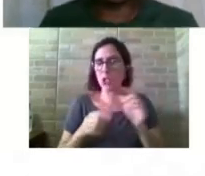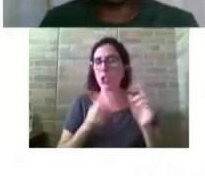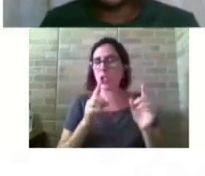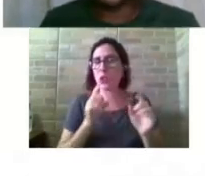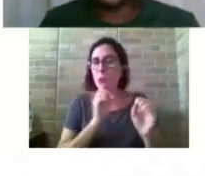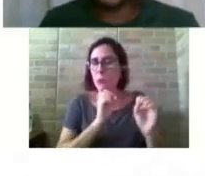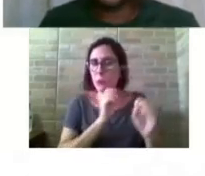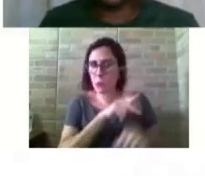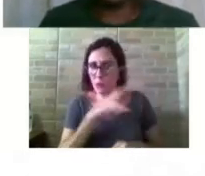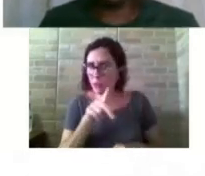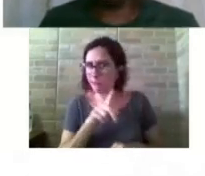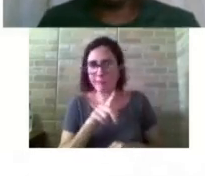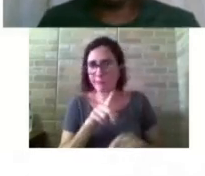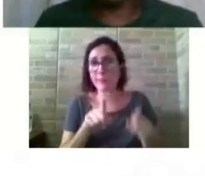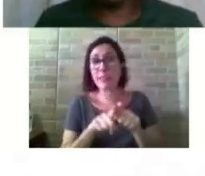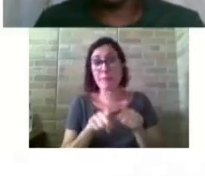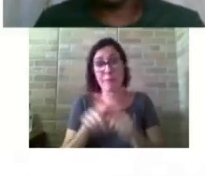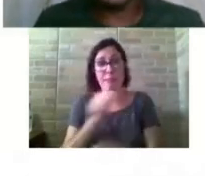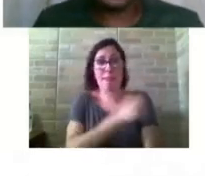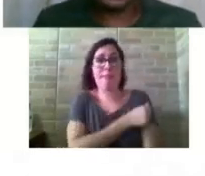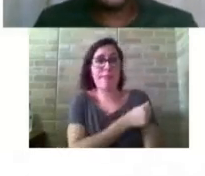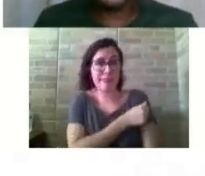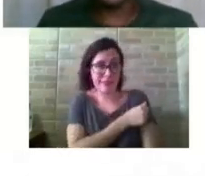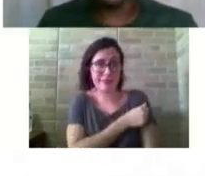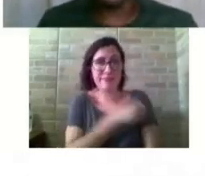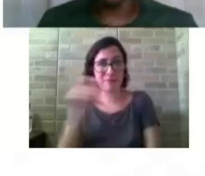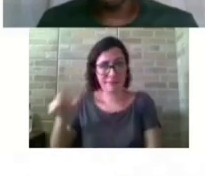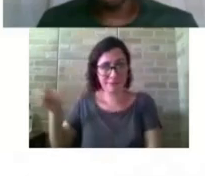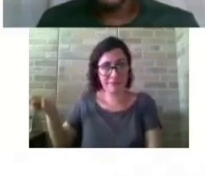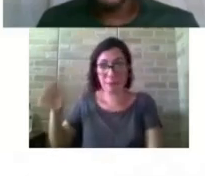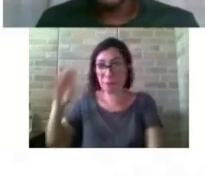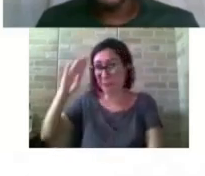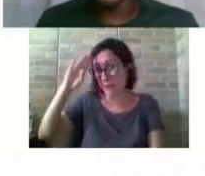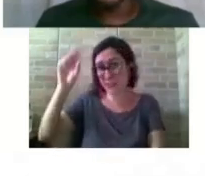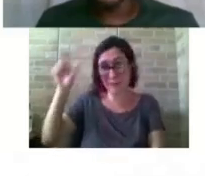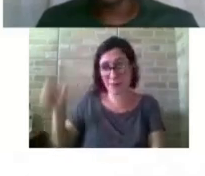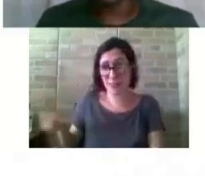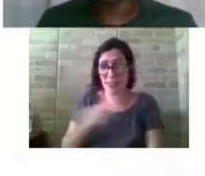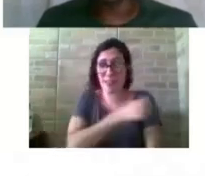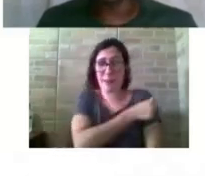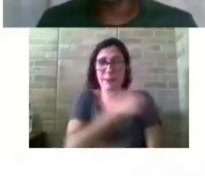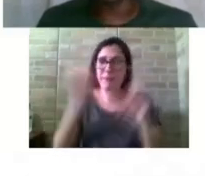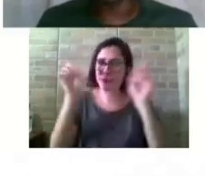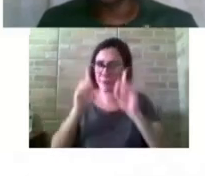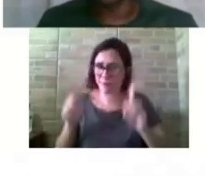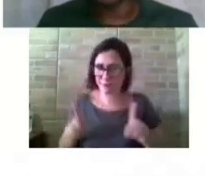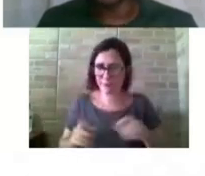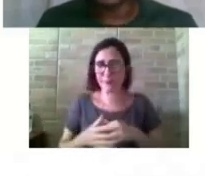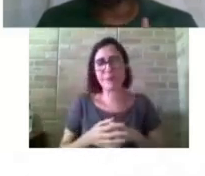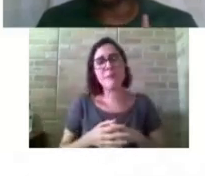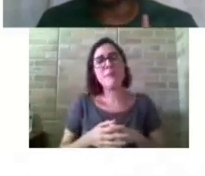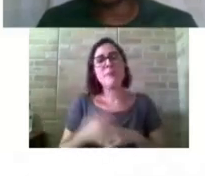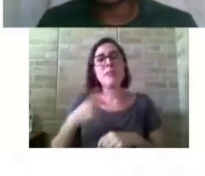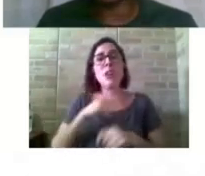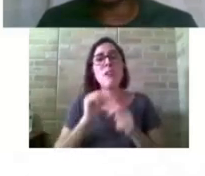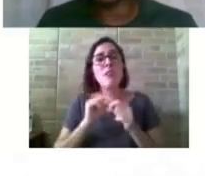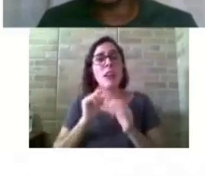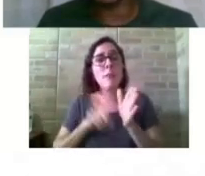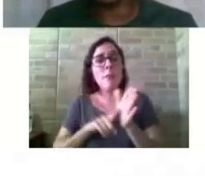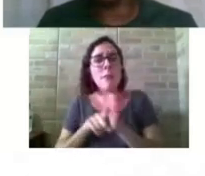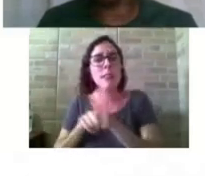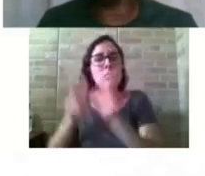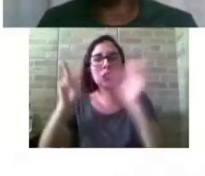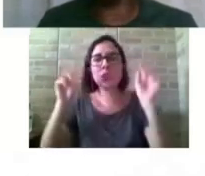para os estudantes, principalmente para os alunos com deficiência. a pesquisa sobre aprendizagem